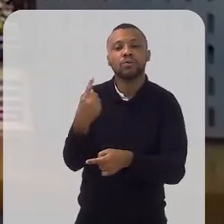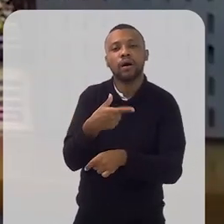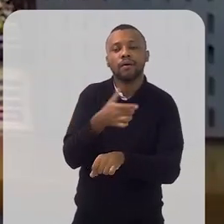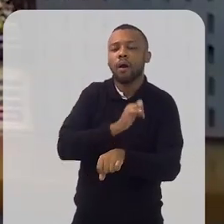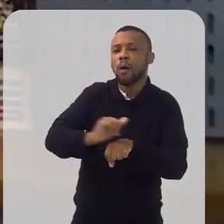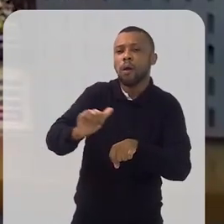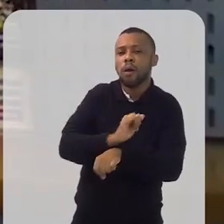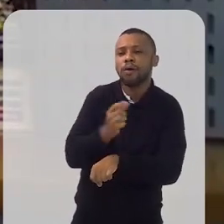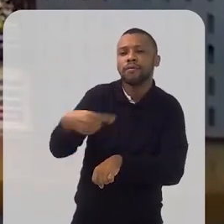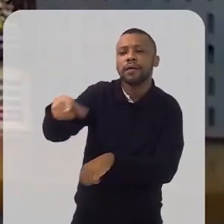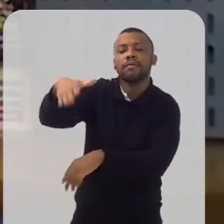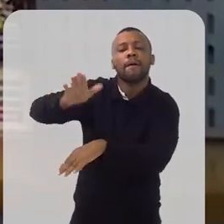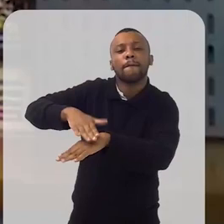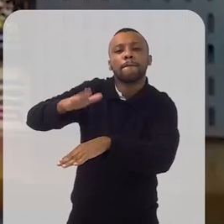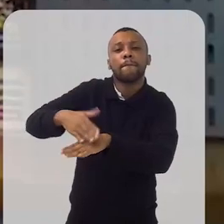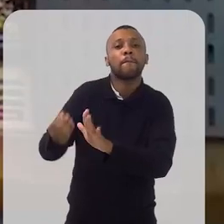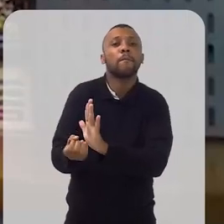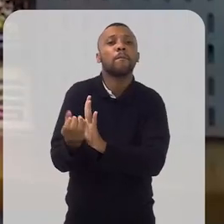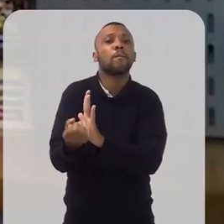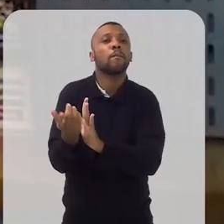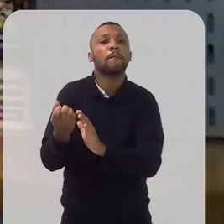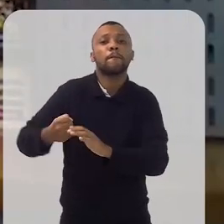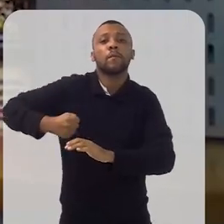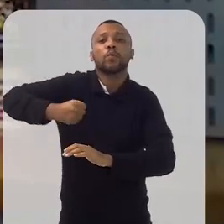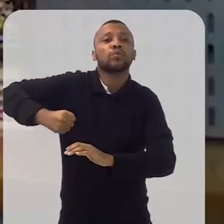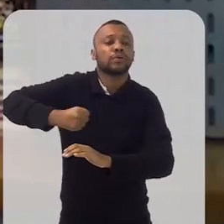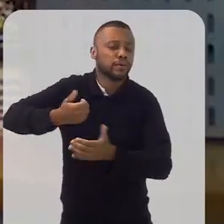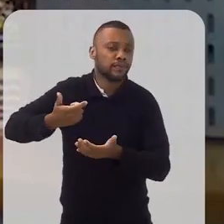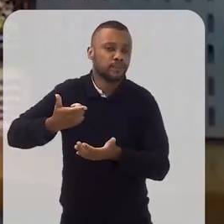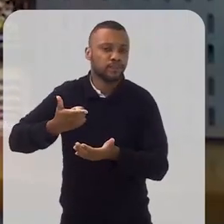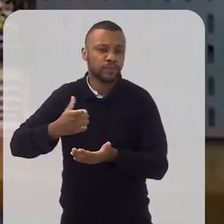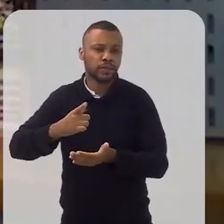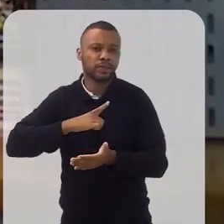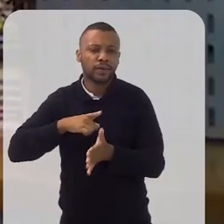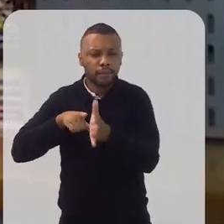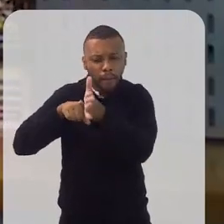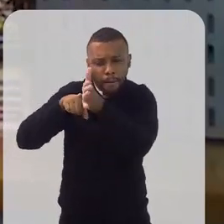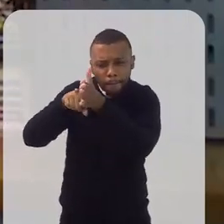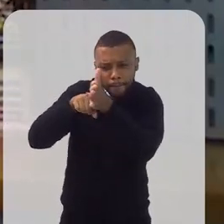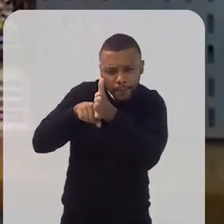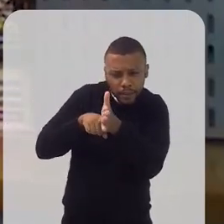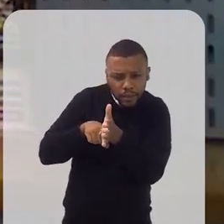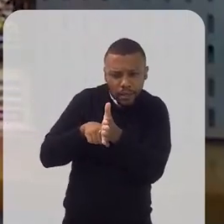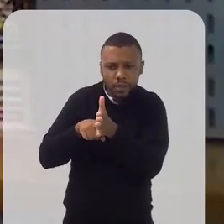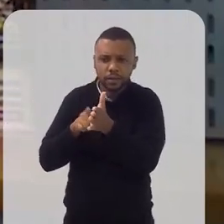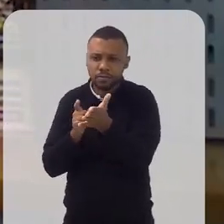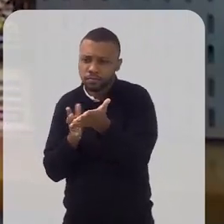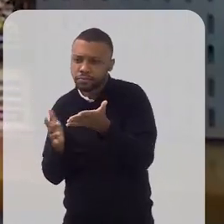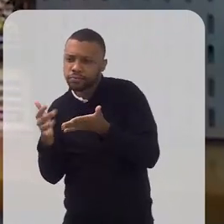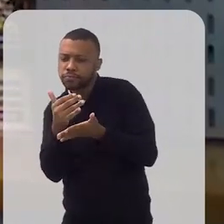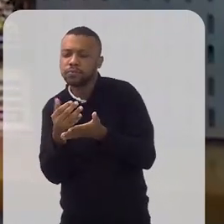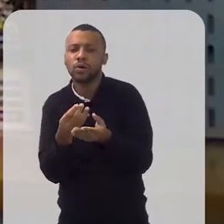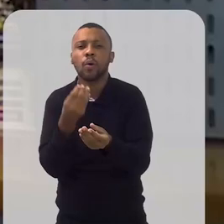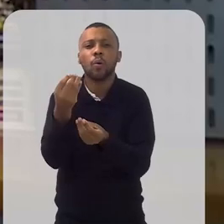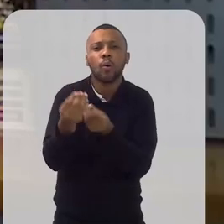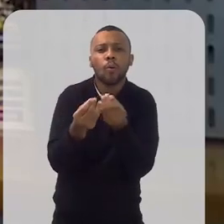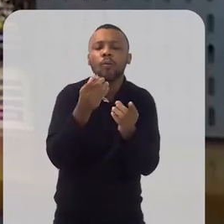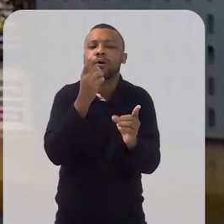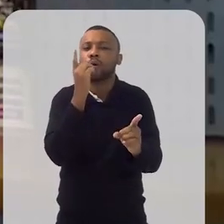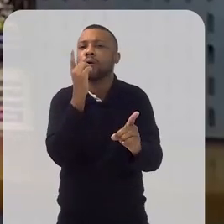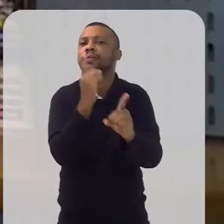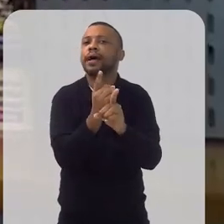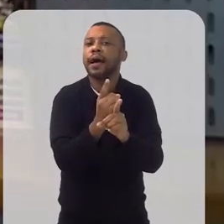vocês. A gente vai dar os instrumentos, vocês vão ter que produzir aqui. E aí fizemos diagnóstico sobre onde comprar alimento,